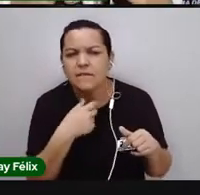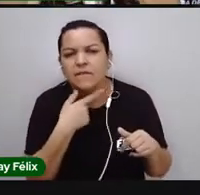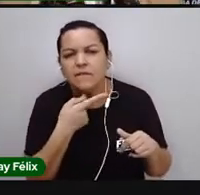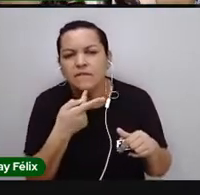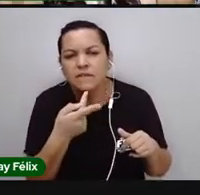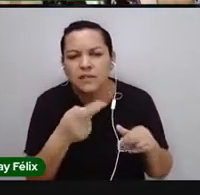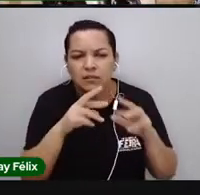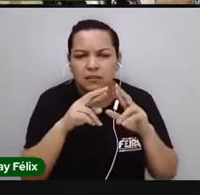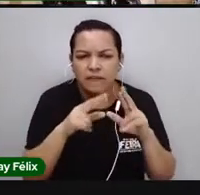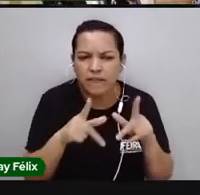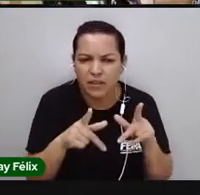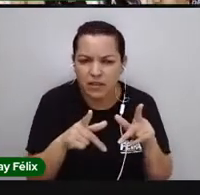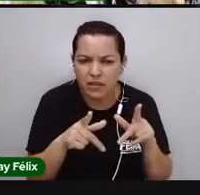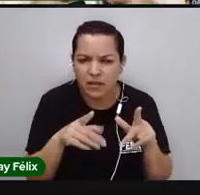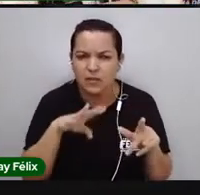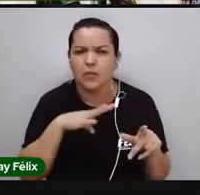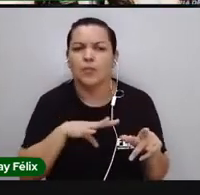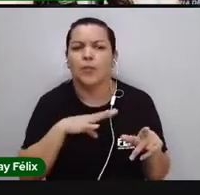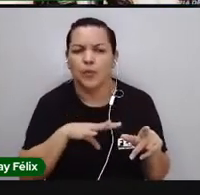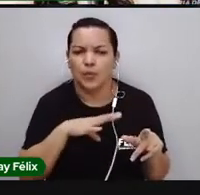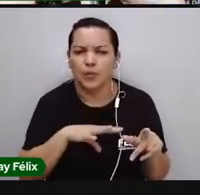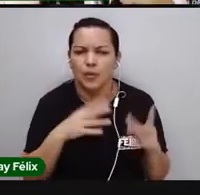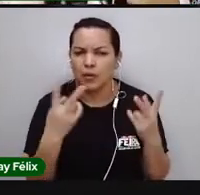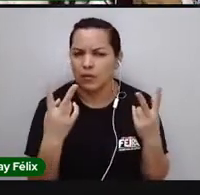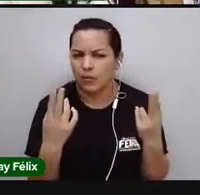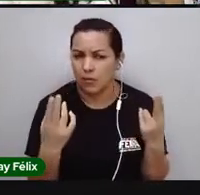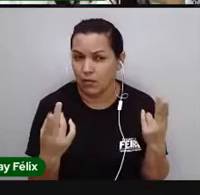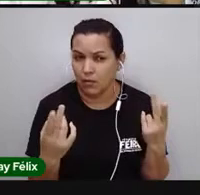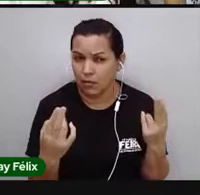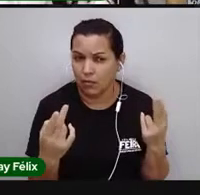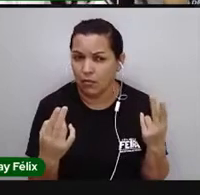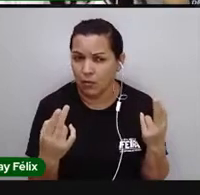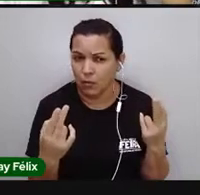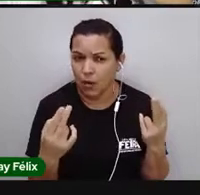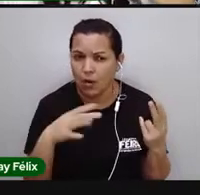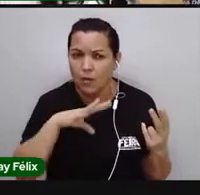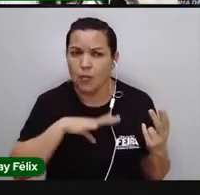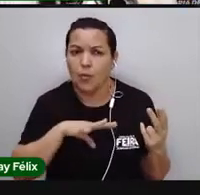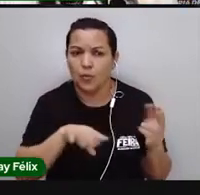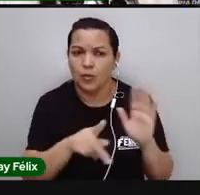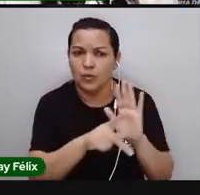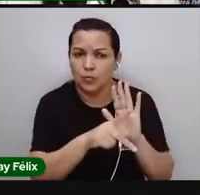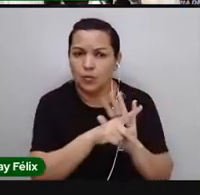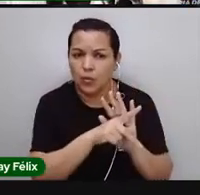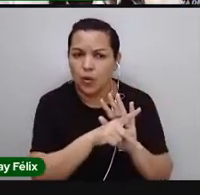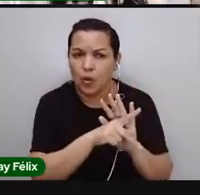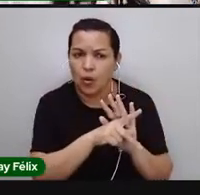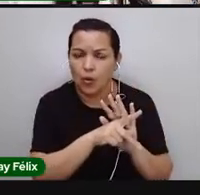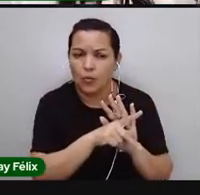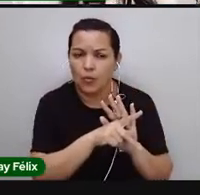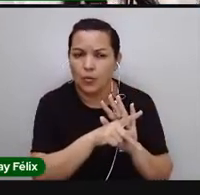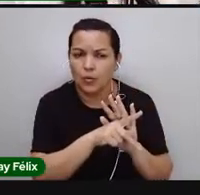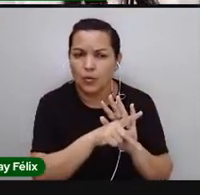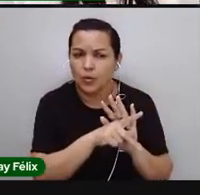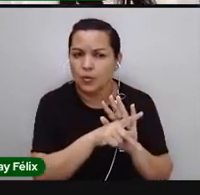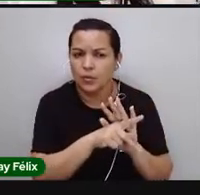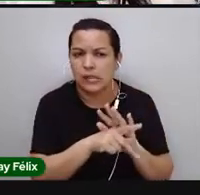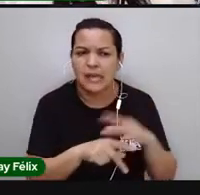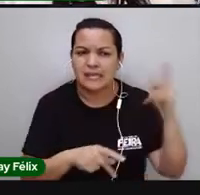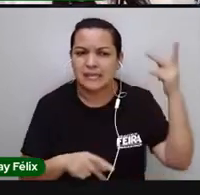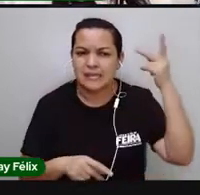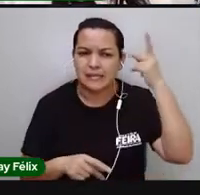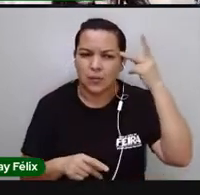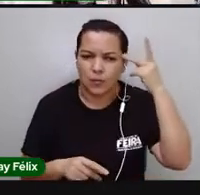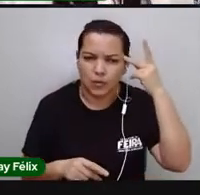igual, mesmo sendo português, é igual ao português dito por uma pessoa que mora em São Paulo, por